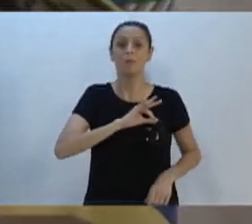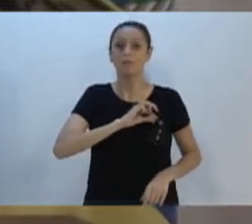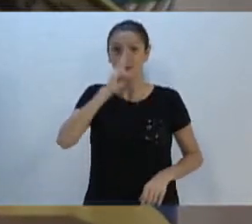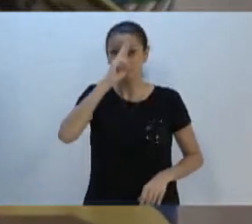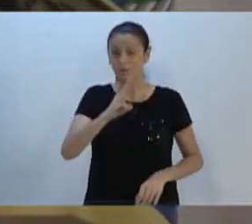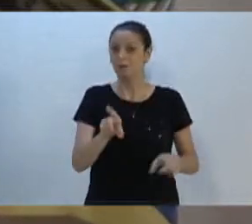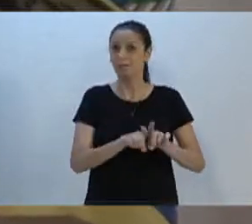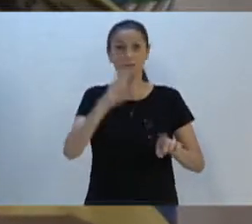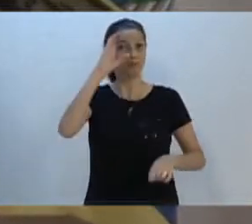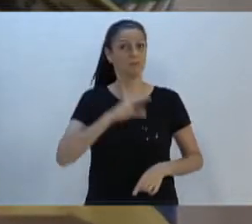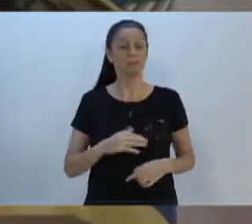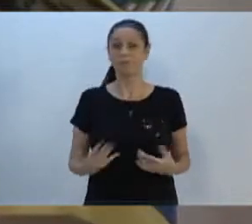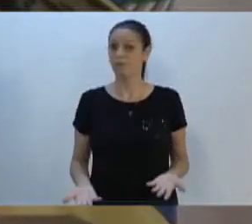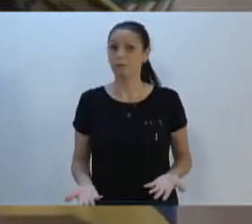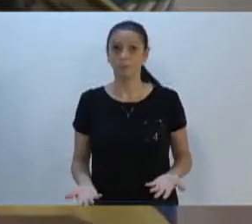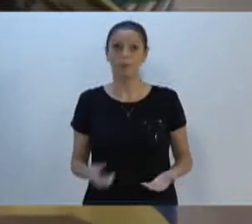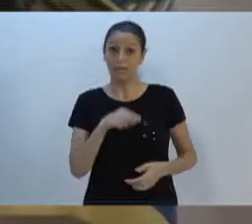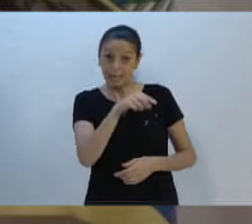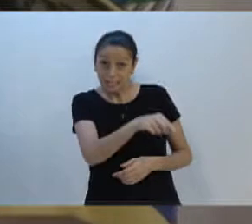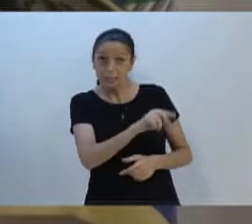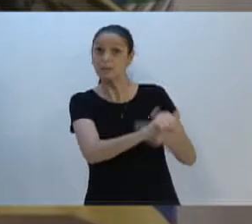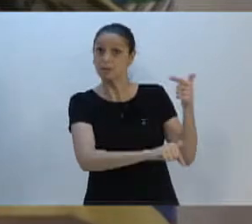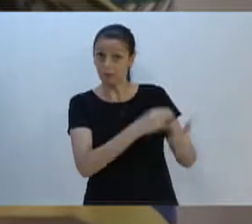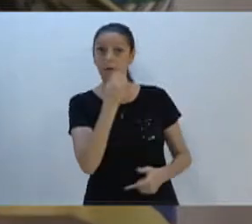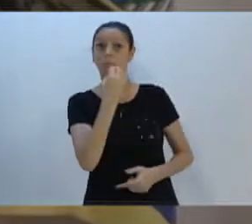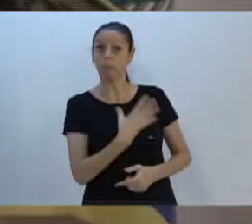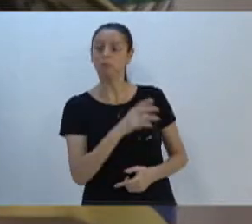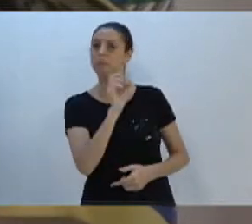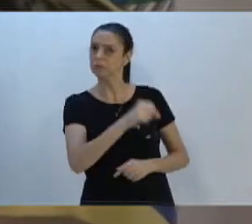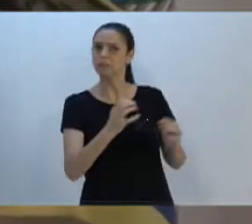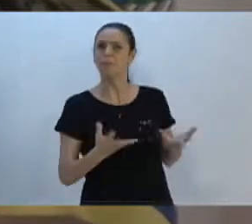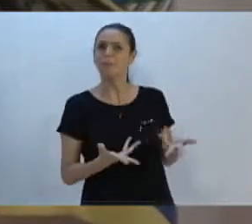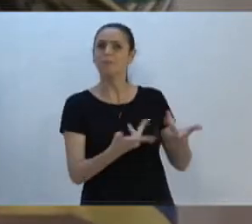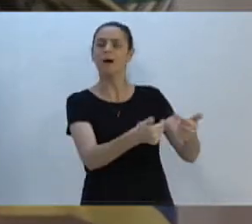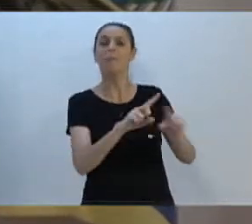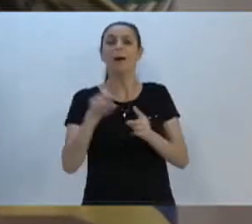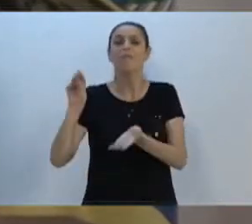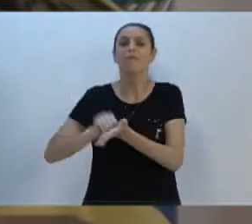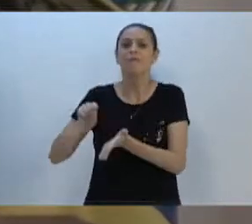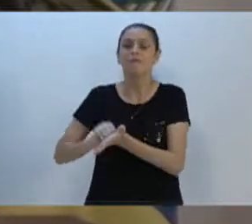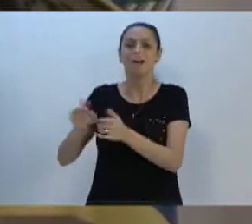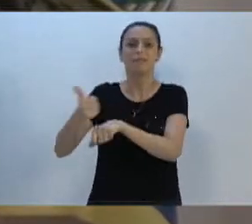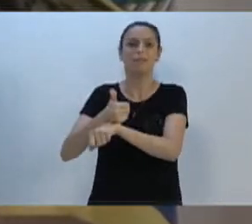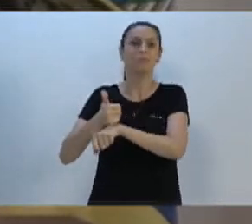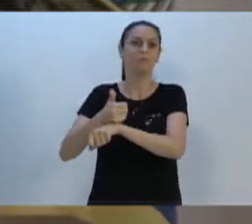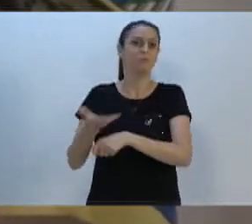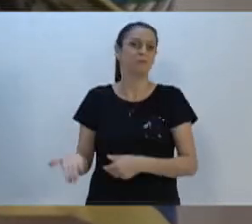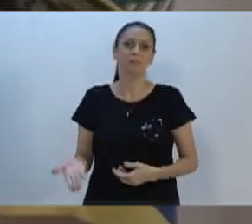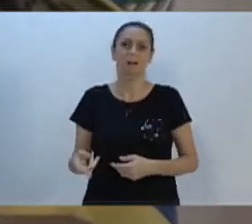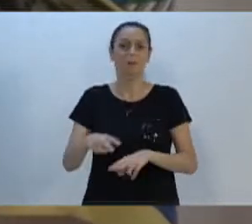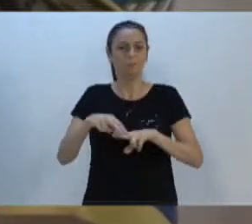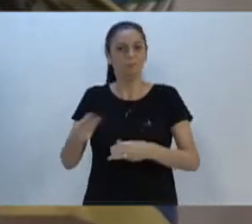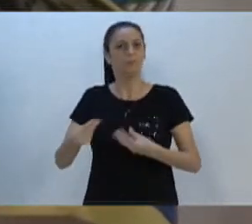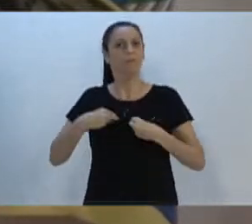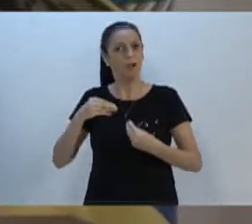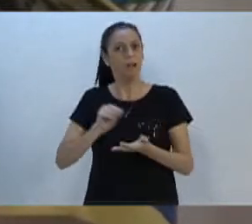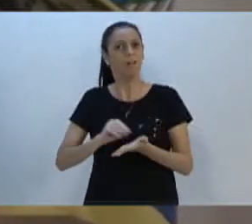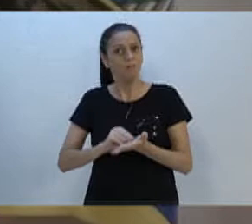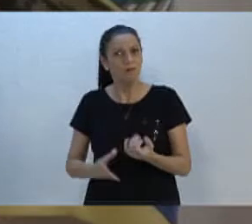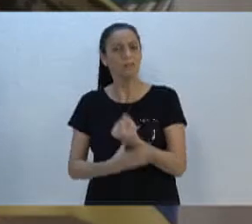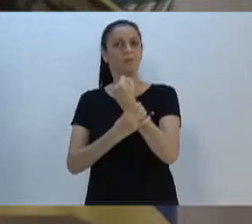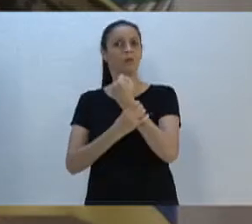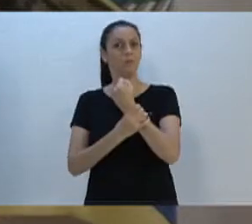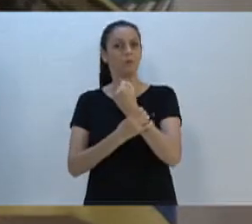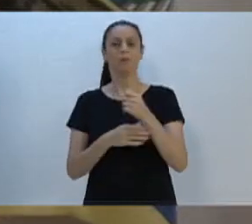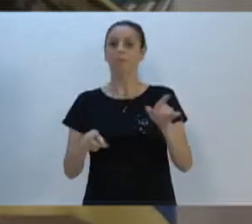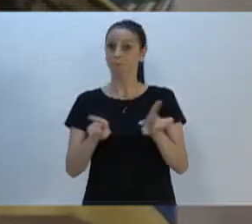da polícia civil, não pelo trabalho que eles vêm fazendo, que é excelente, mas a falta de efetivo tem causado essa insegurança. Não diferente